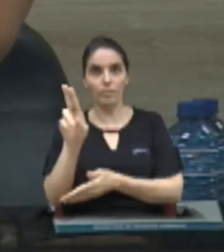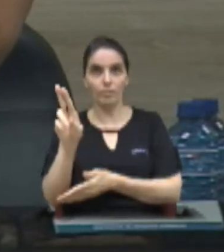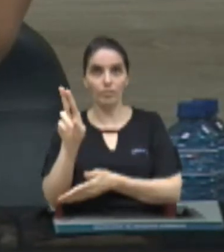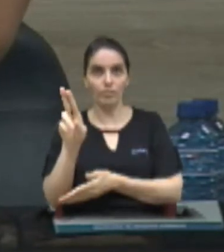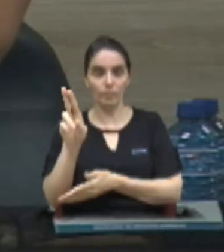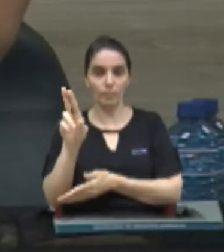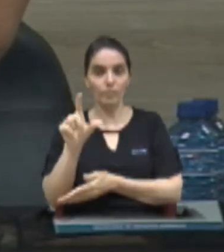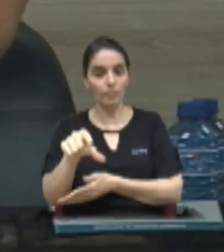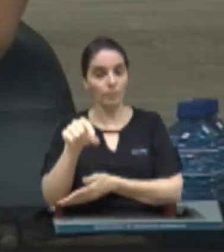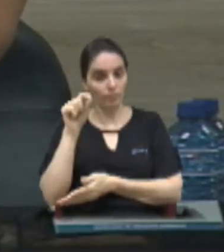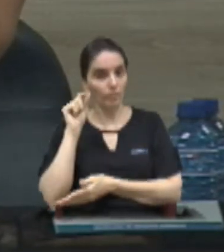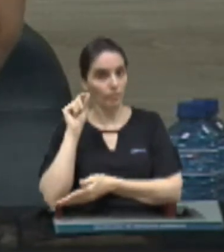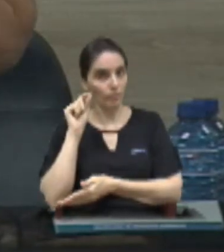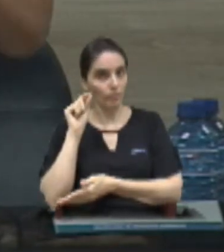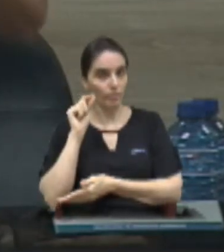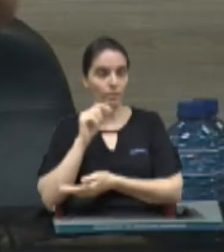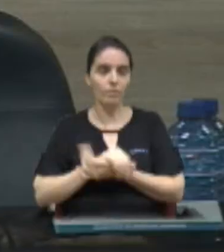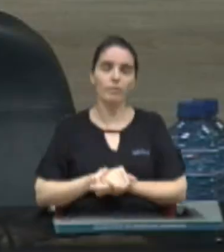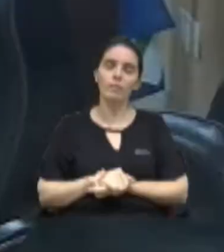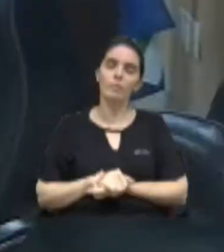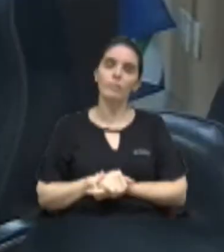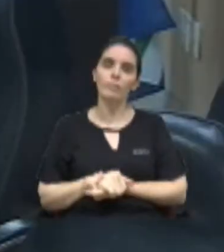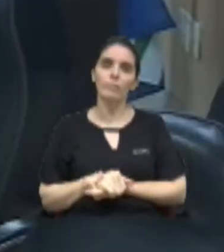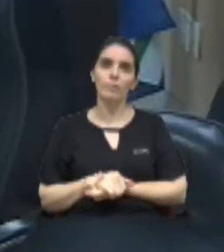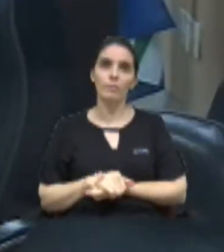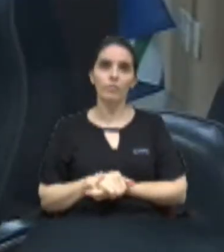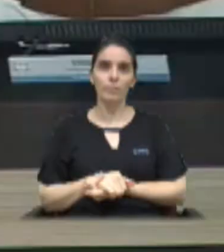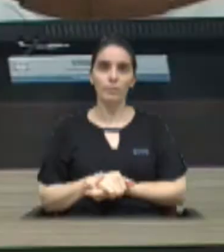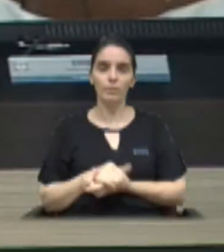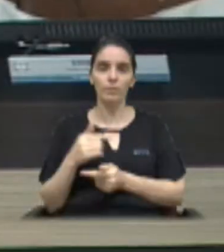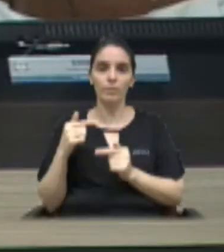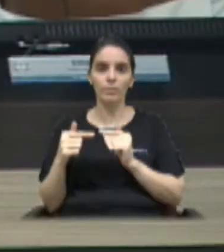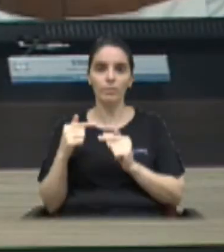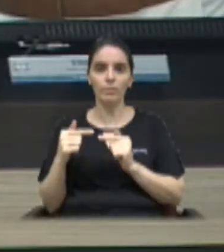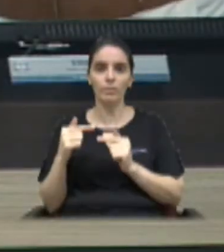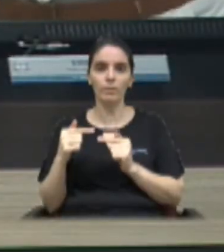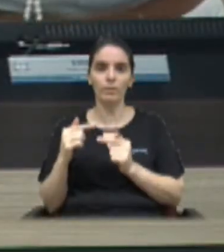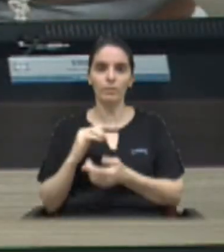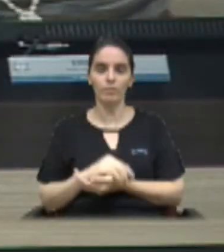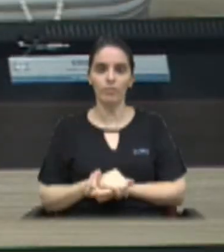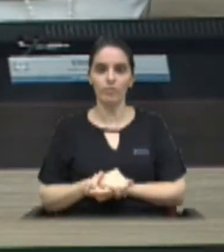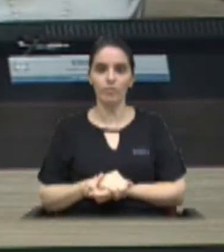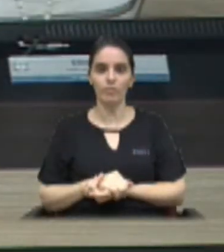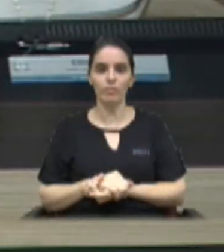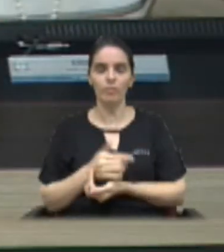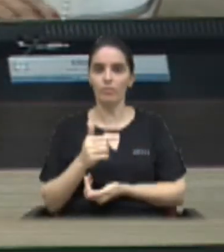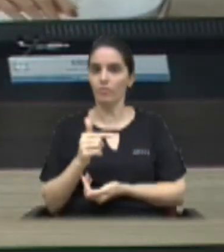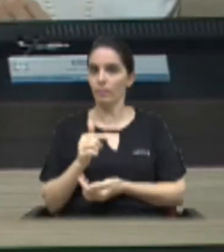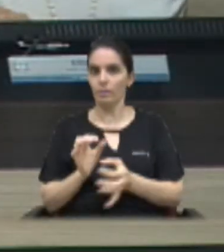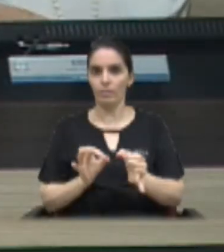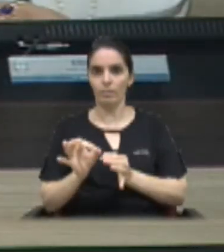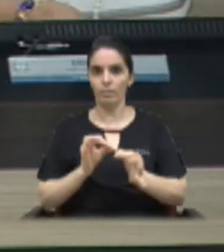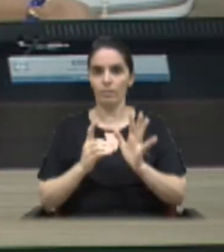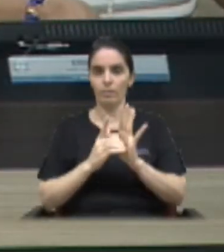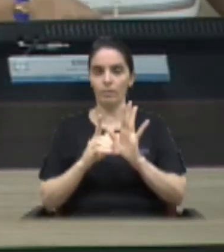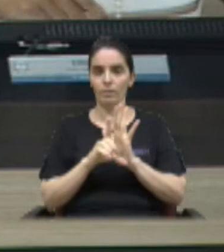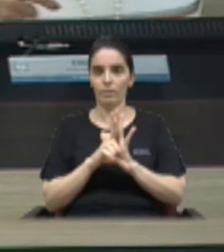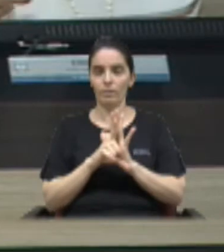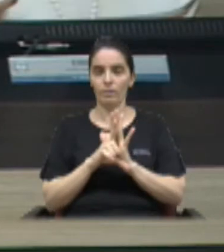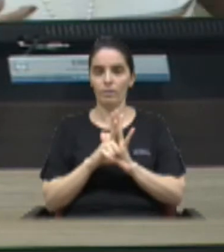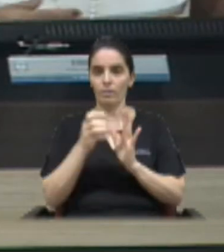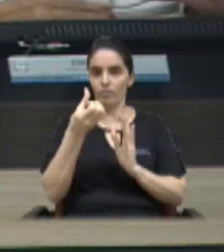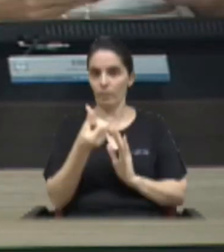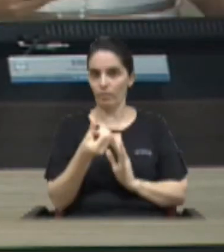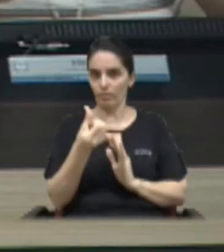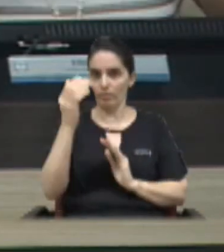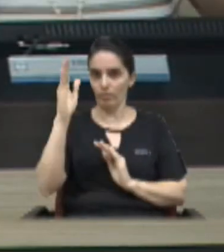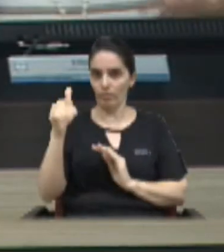fizemos a indicação continuem a discussão não havendo projeto de decreto legislativo 6